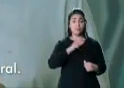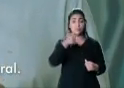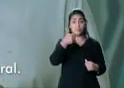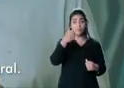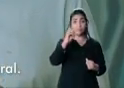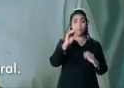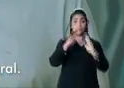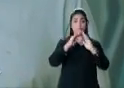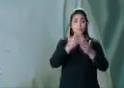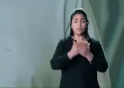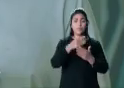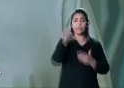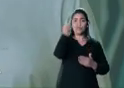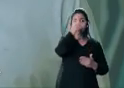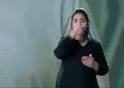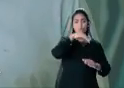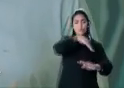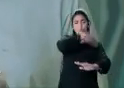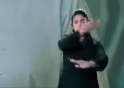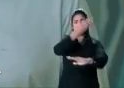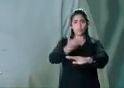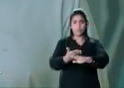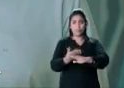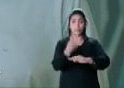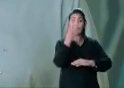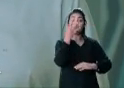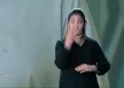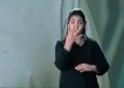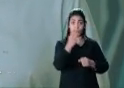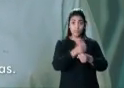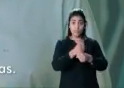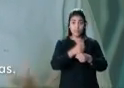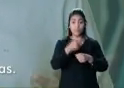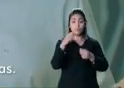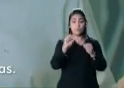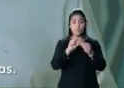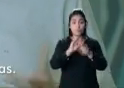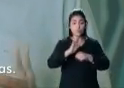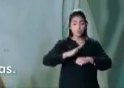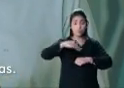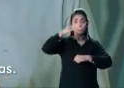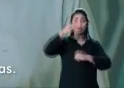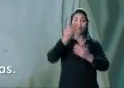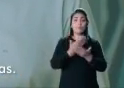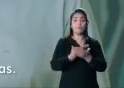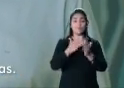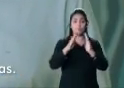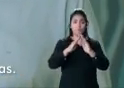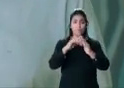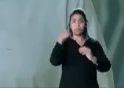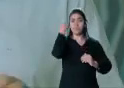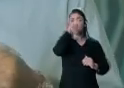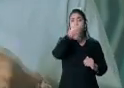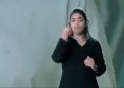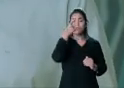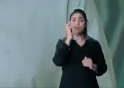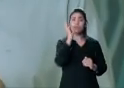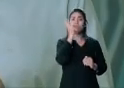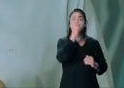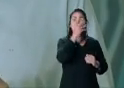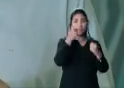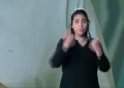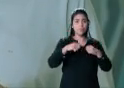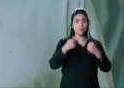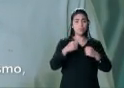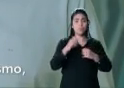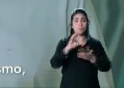escolas em tempo integral. Em quatro anos, vamos dobrar esse número. Não é apenas construir ou adaptar escolas. É montar